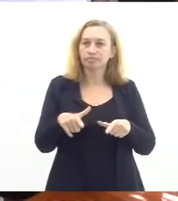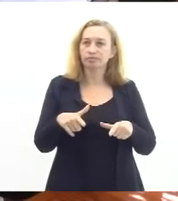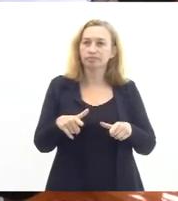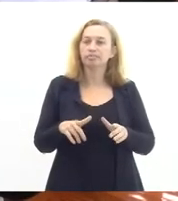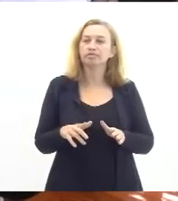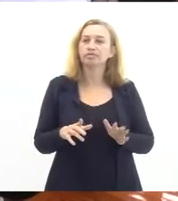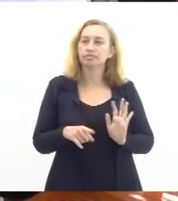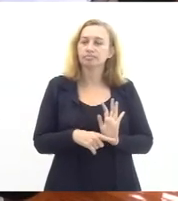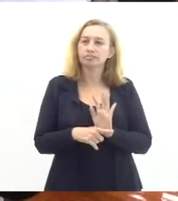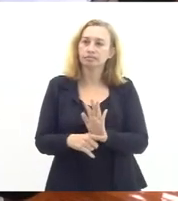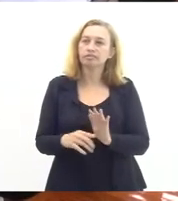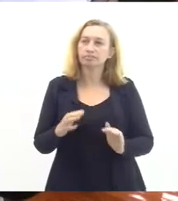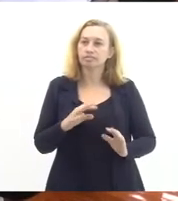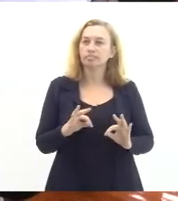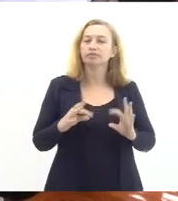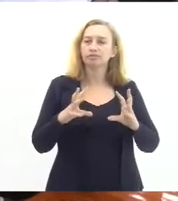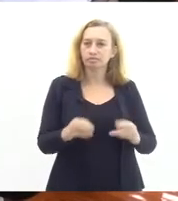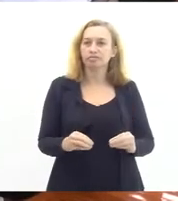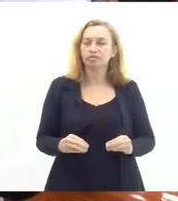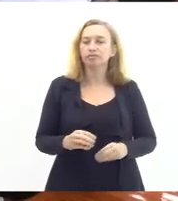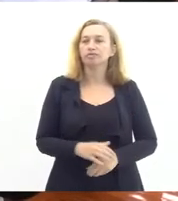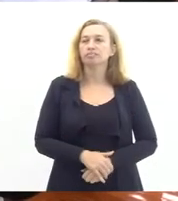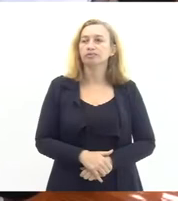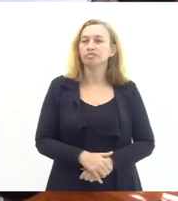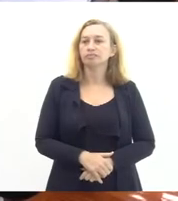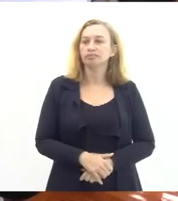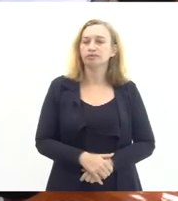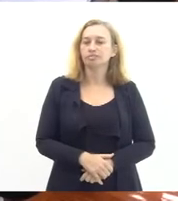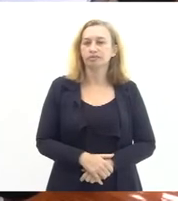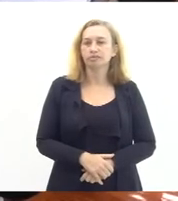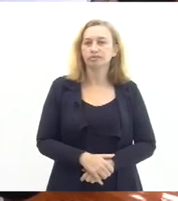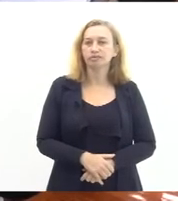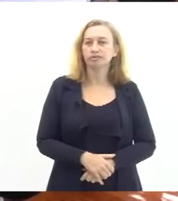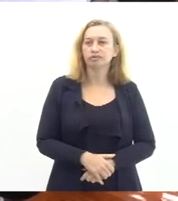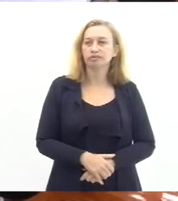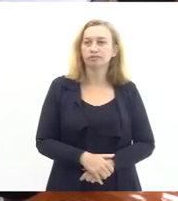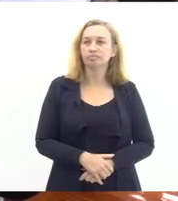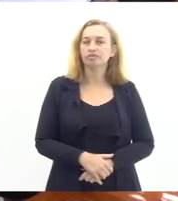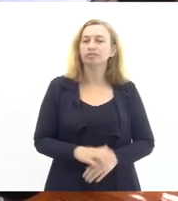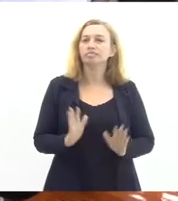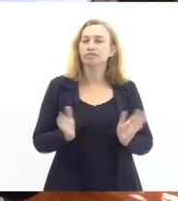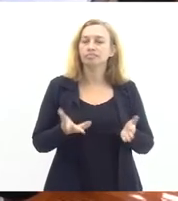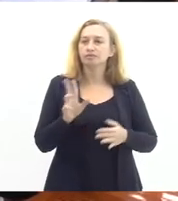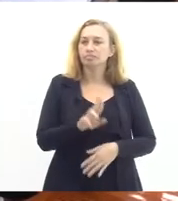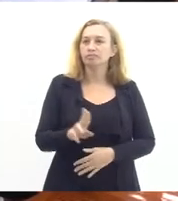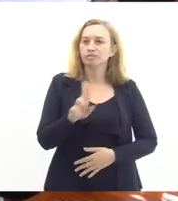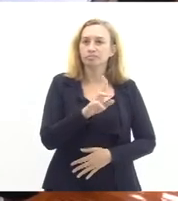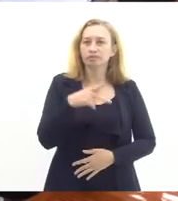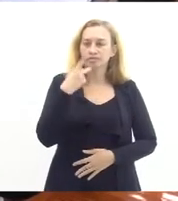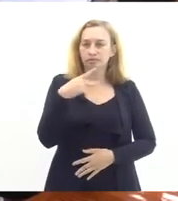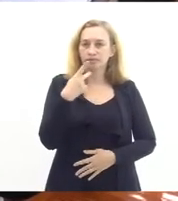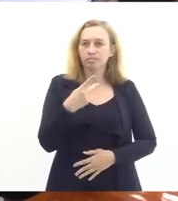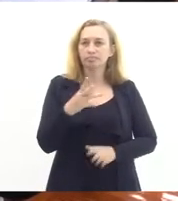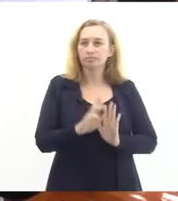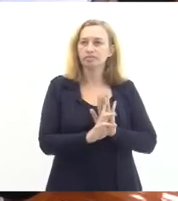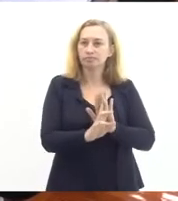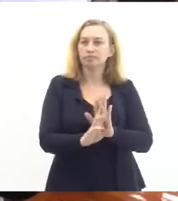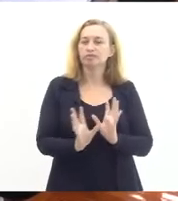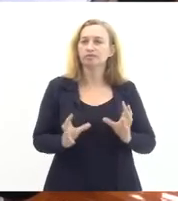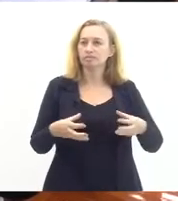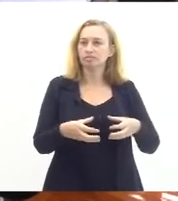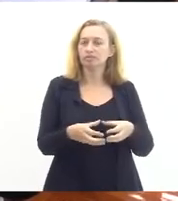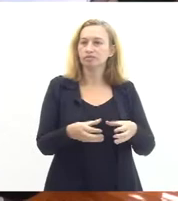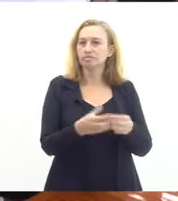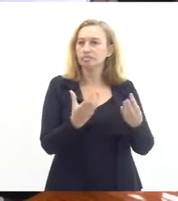indefinições esse aparente jogo de empurra ser superado chama agora para fazer uso da palavra o representante da comissão de